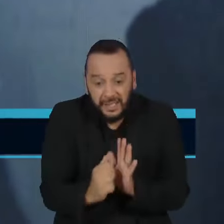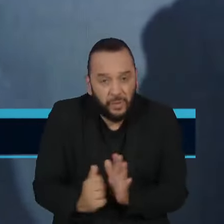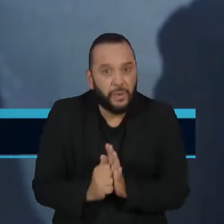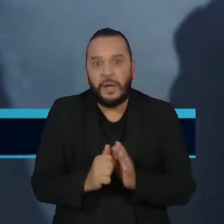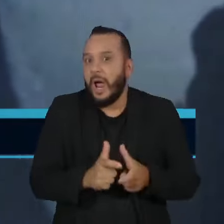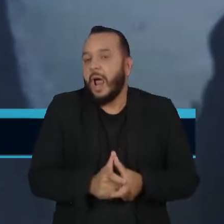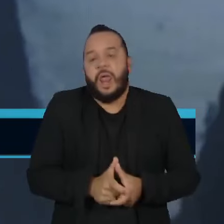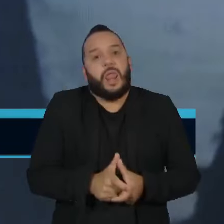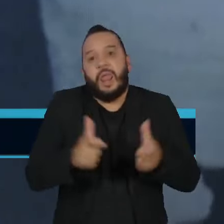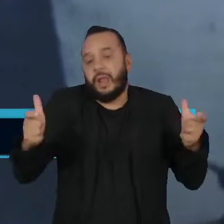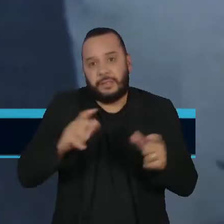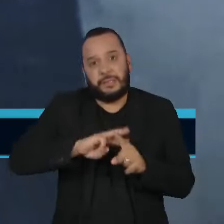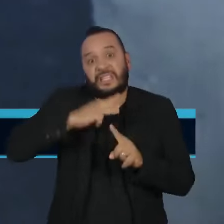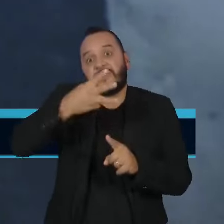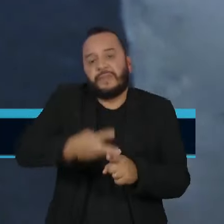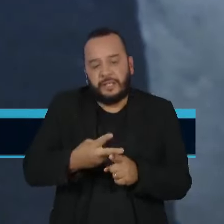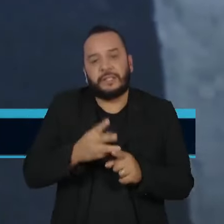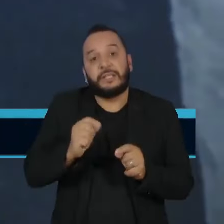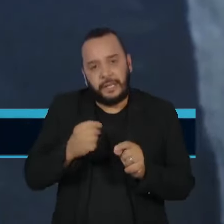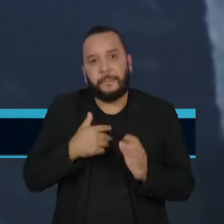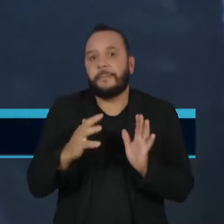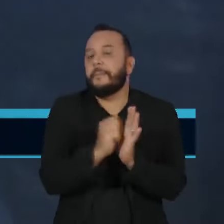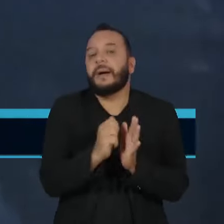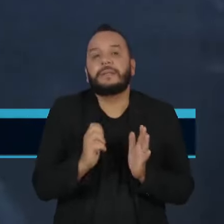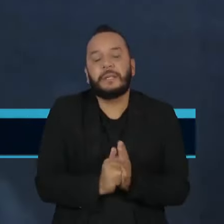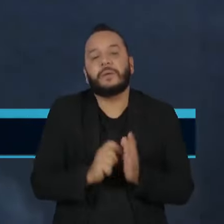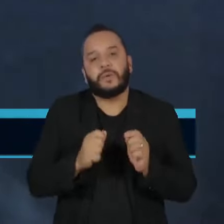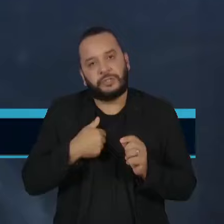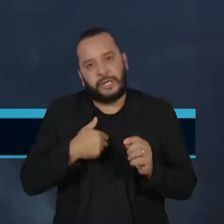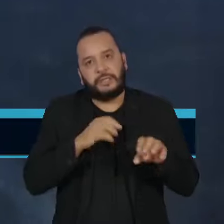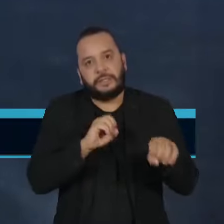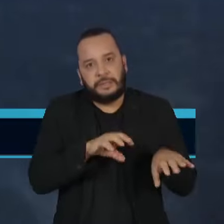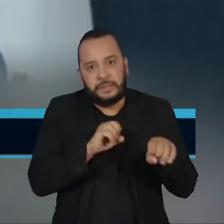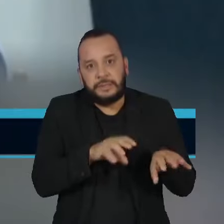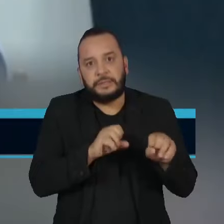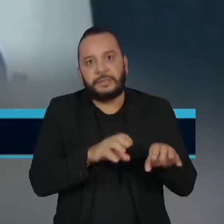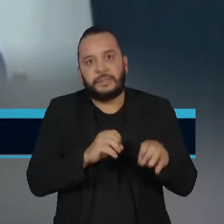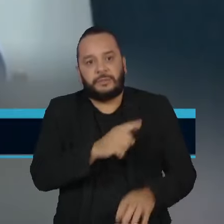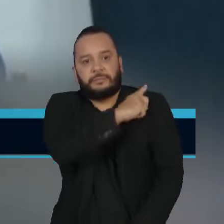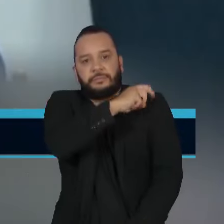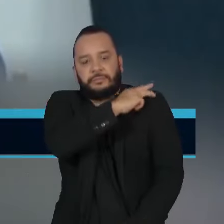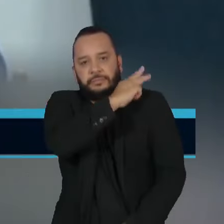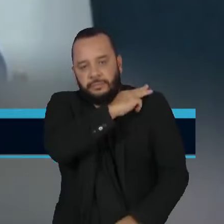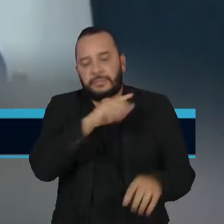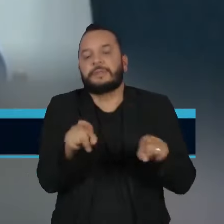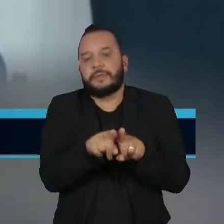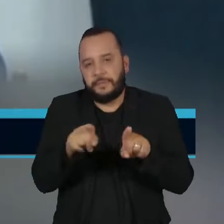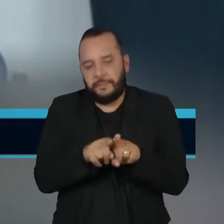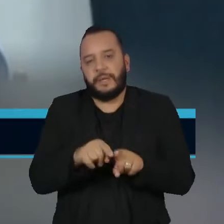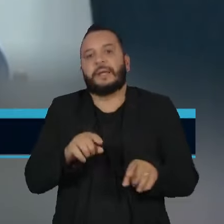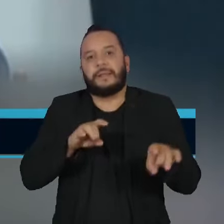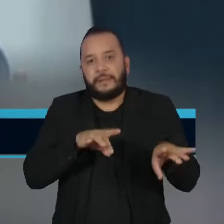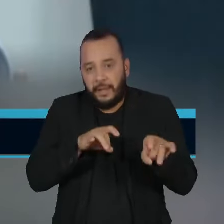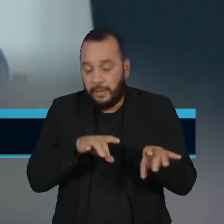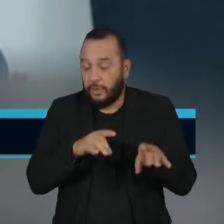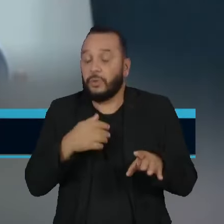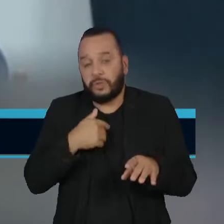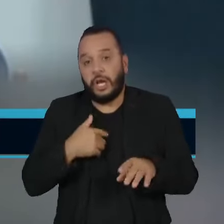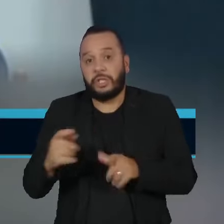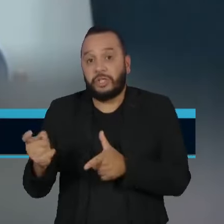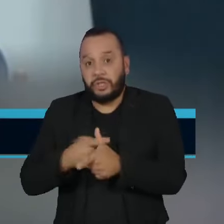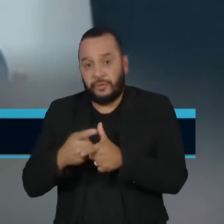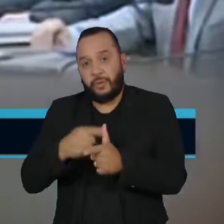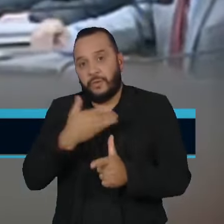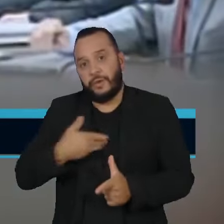em troca da redução dos juros das dívidas dos estados com a União. A ideia foi apresentada pelo ministro